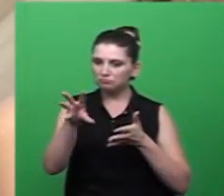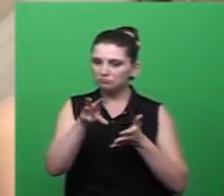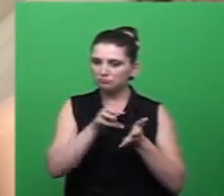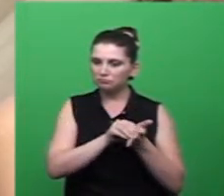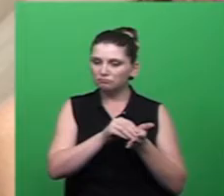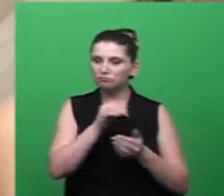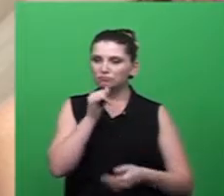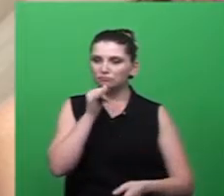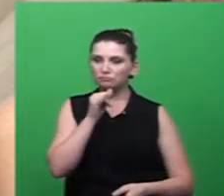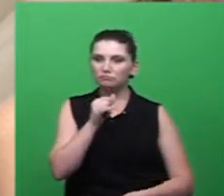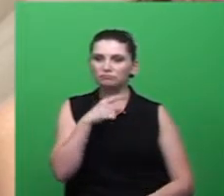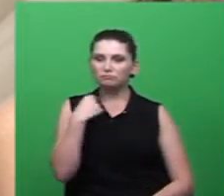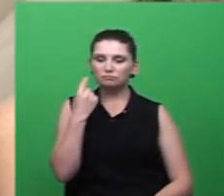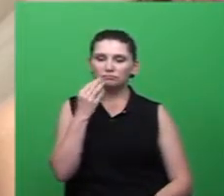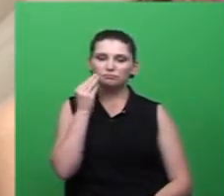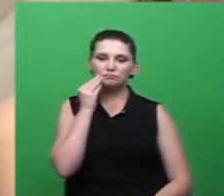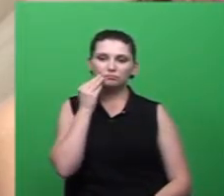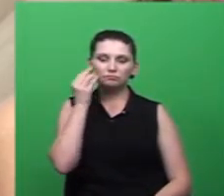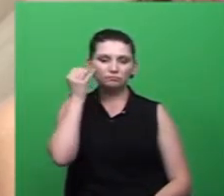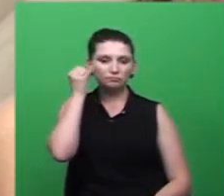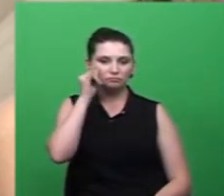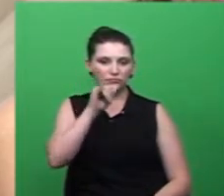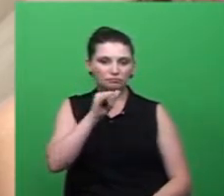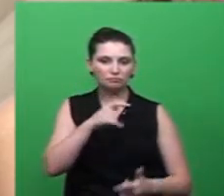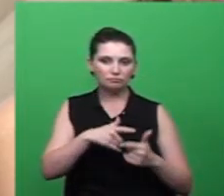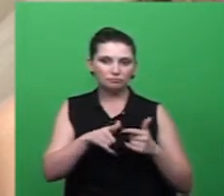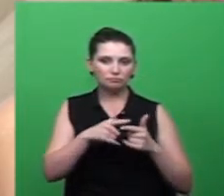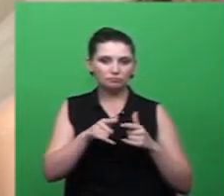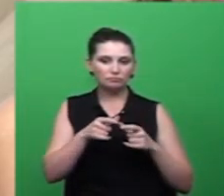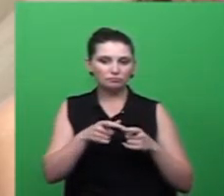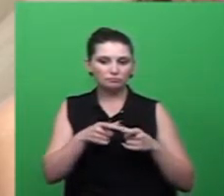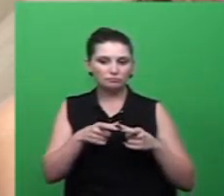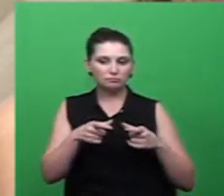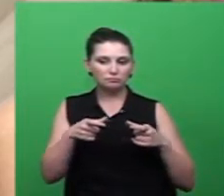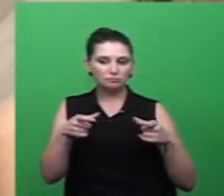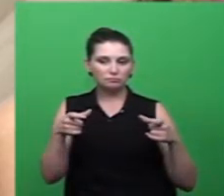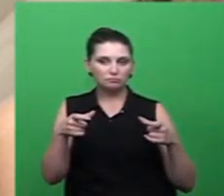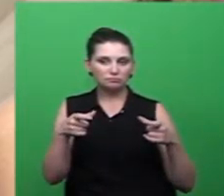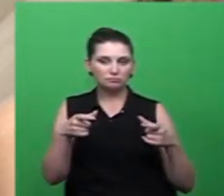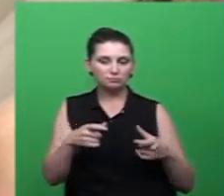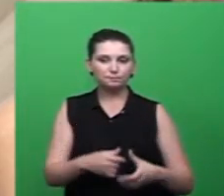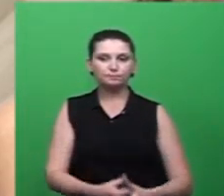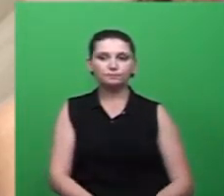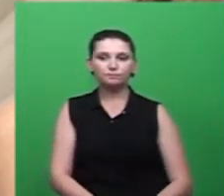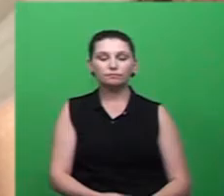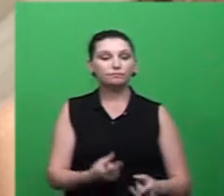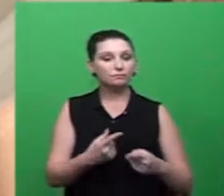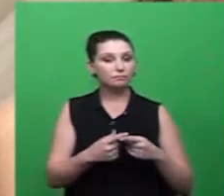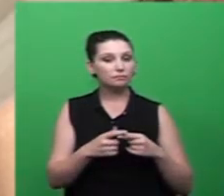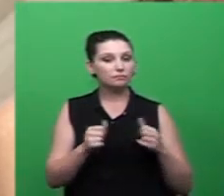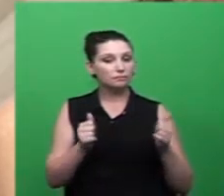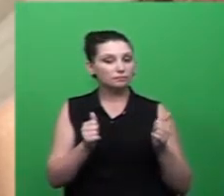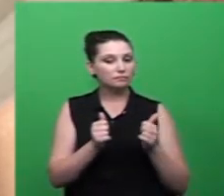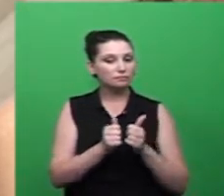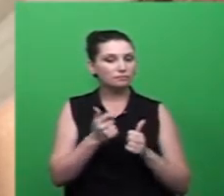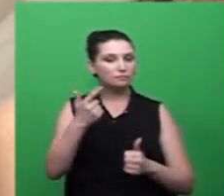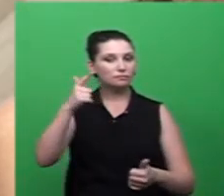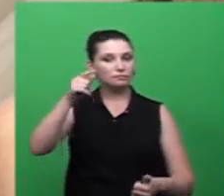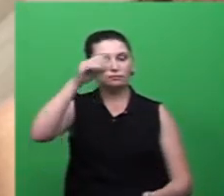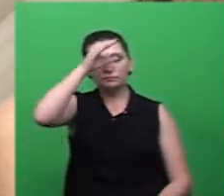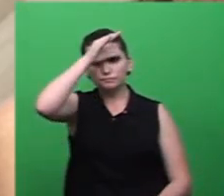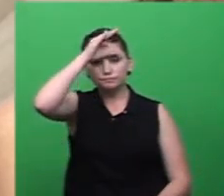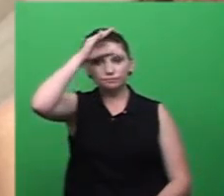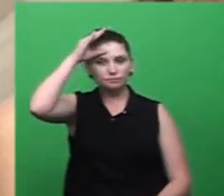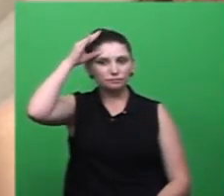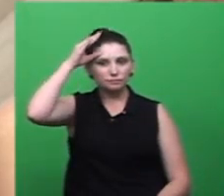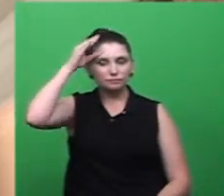têm para tentar evitar que o problema se alastre nos outros municípios porque são muito próximos de nós então